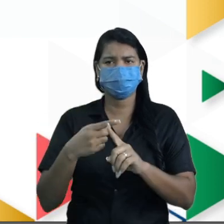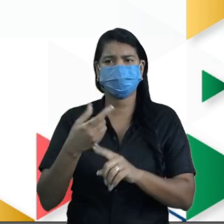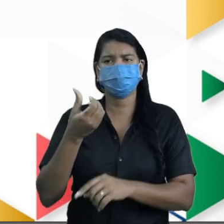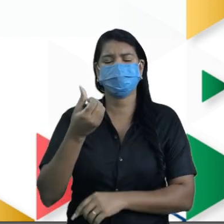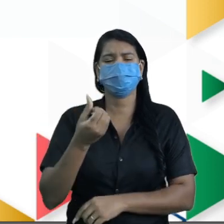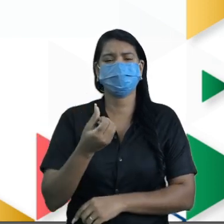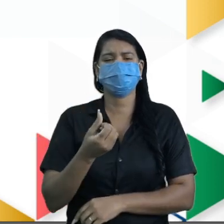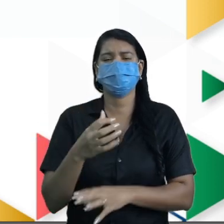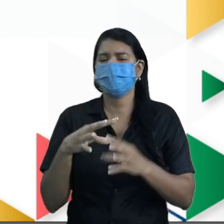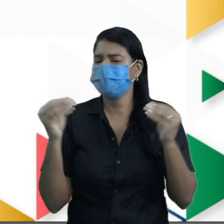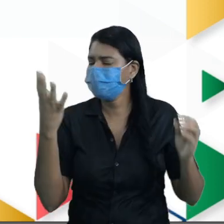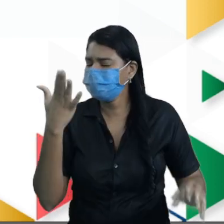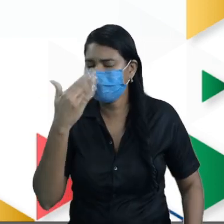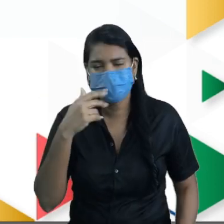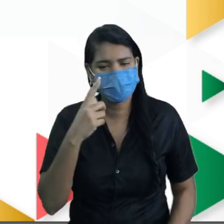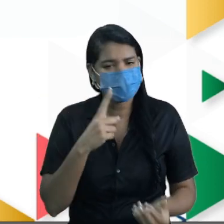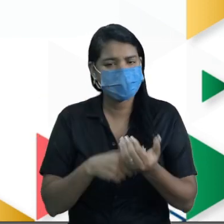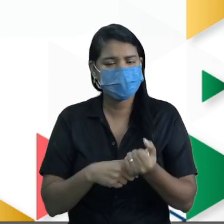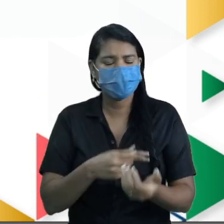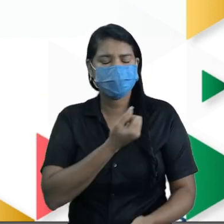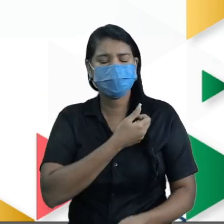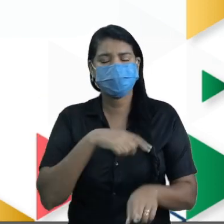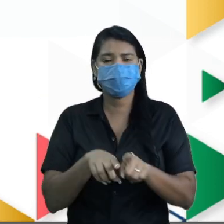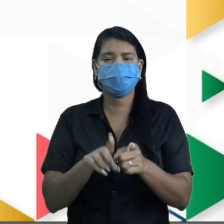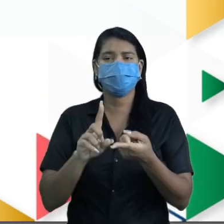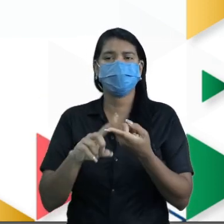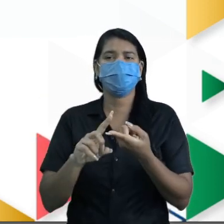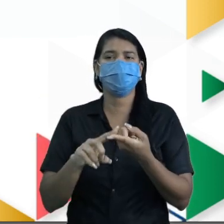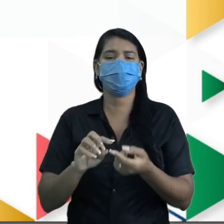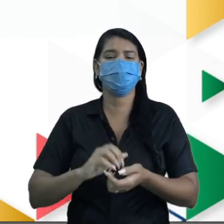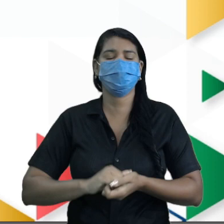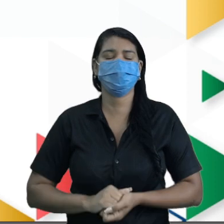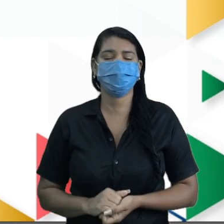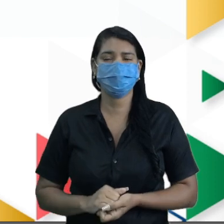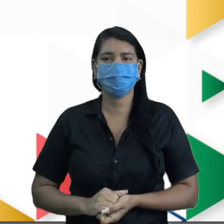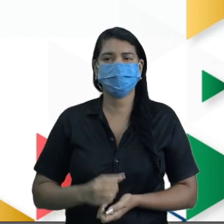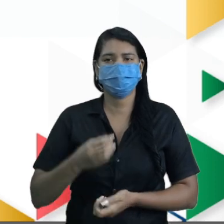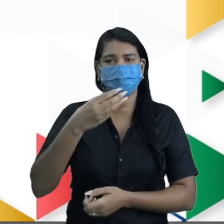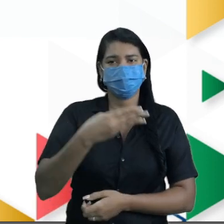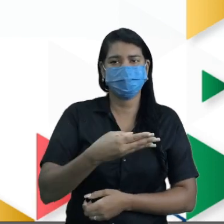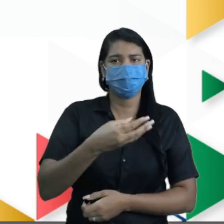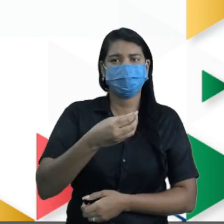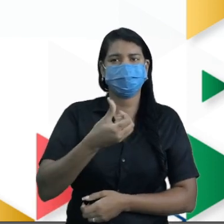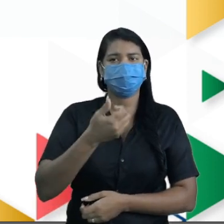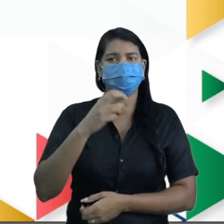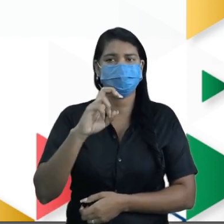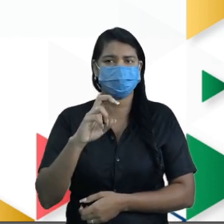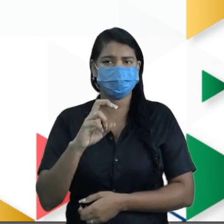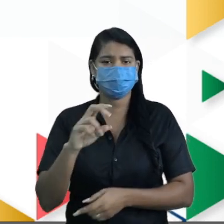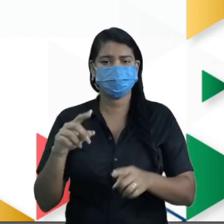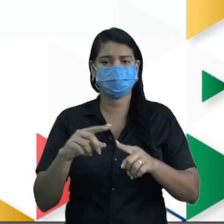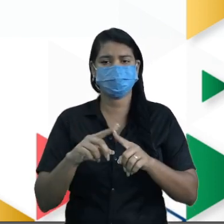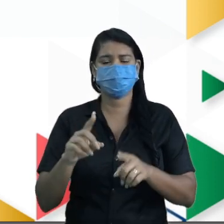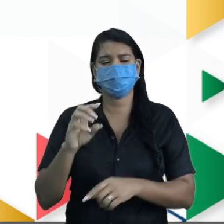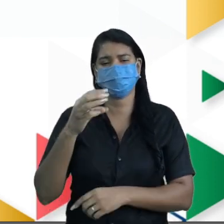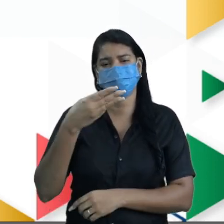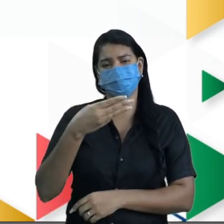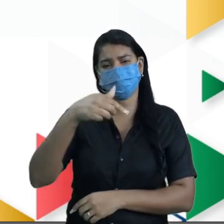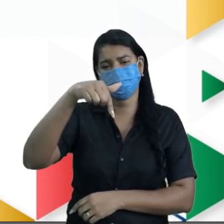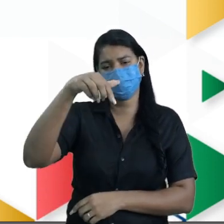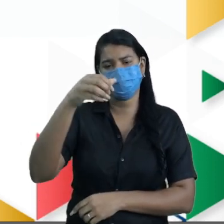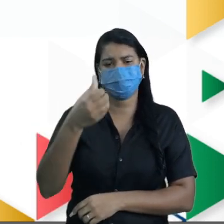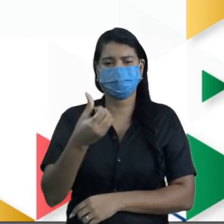cachorro quente ali. E o número também. Não esquece. 315 mais 376